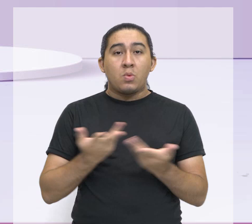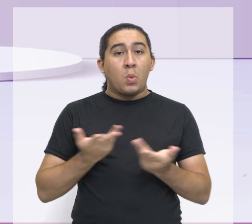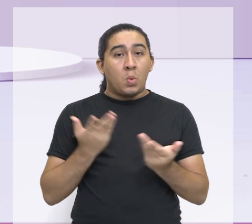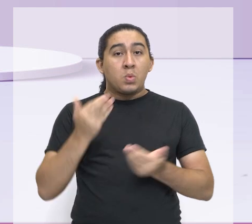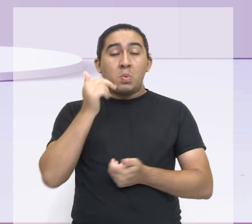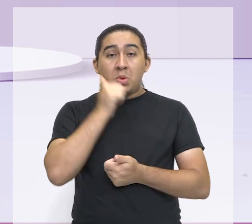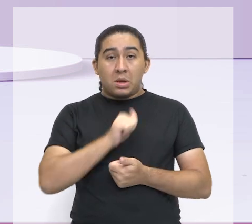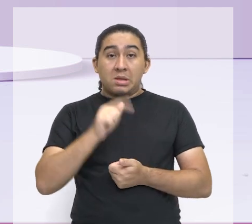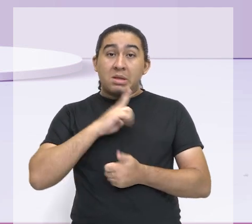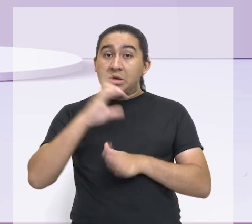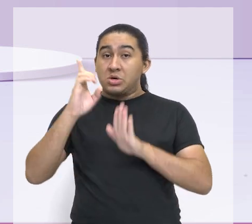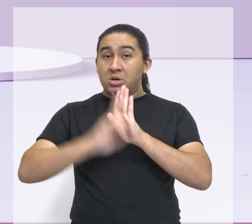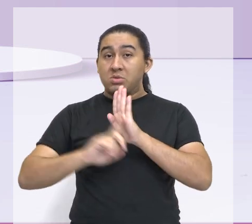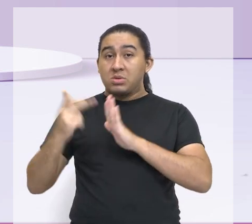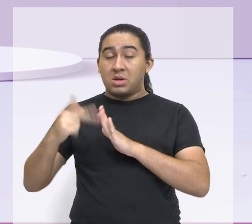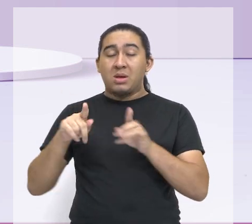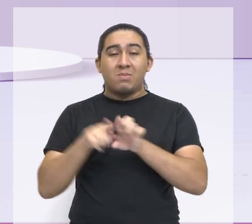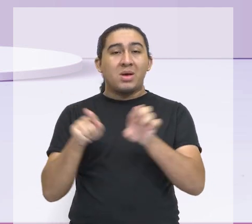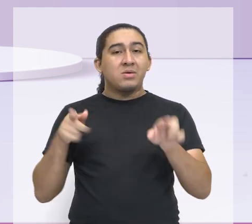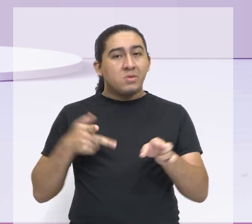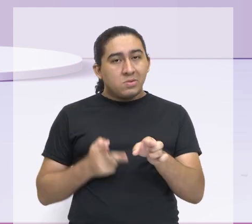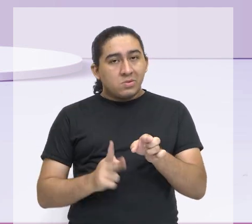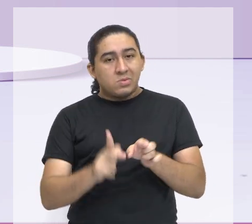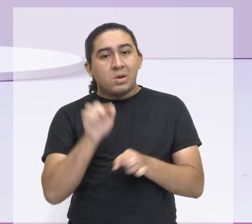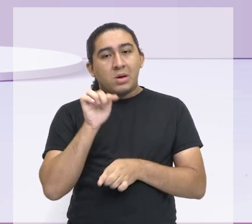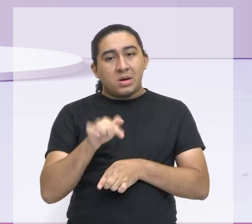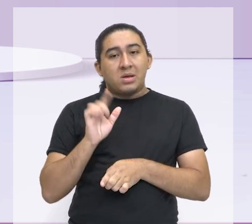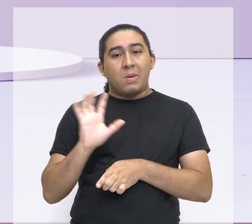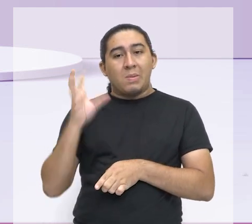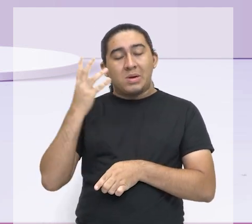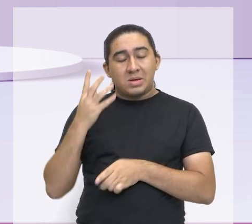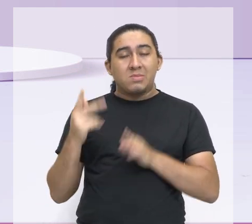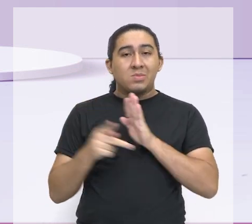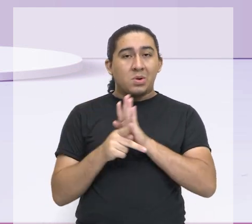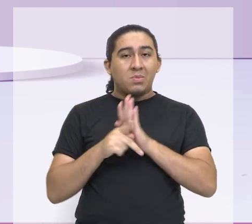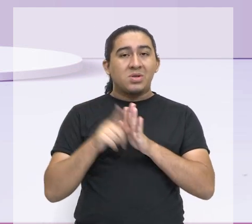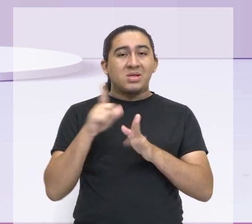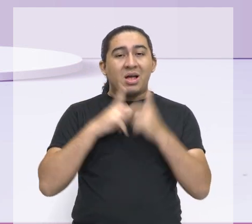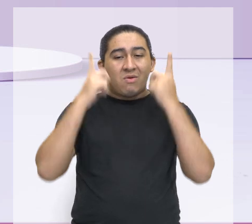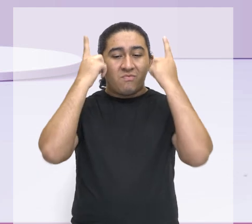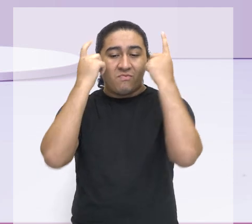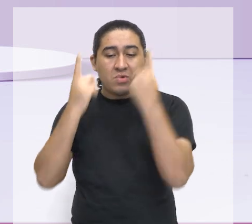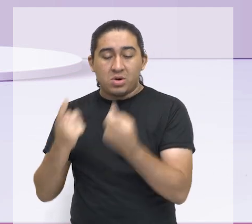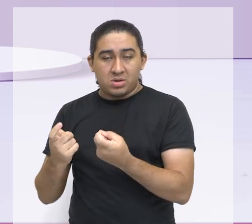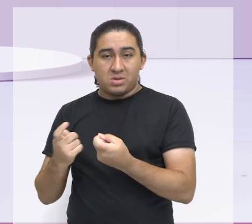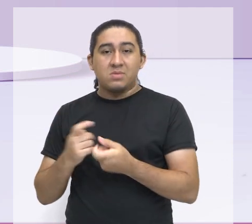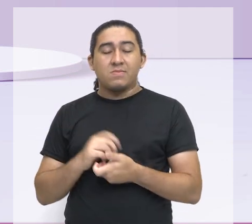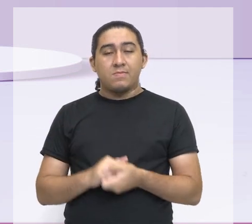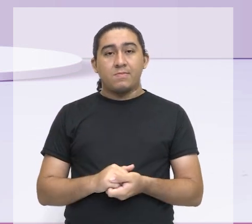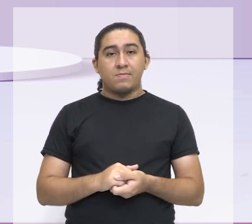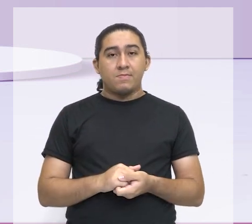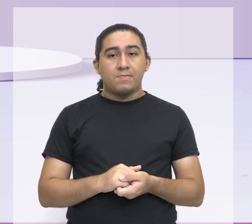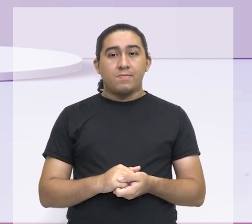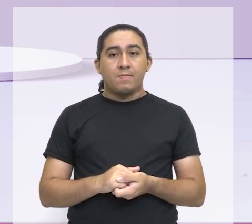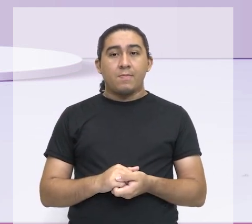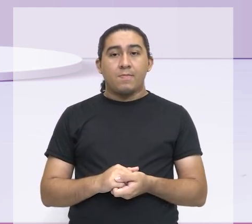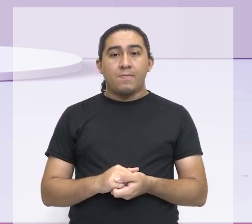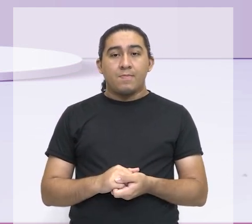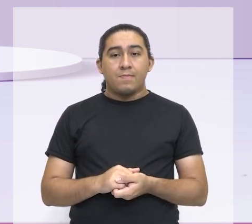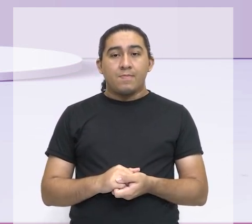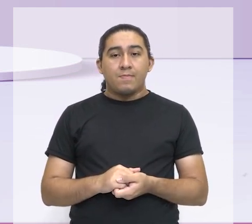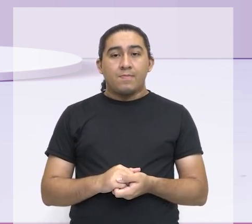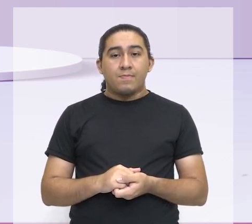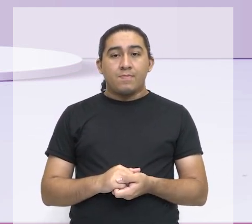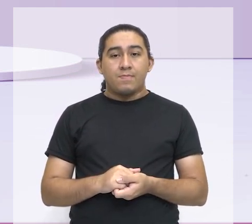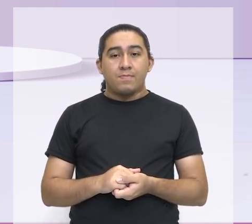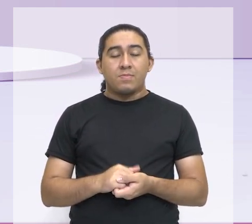avançado, mas, mesmo assim, continua tendo, sendo agredida, sendo violentadas nos seus direitos. Apesar de já